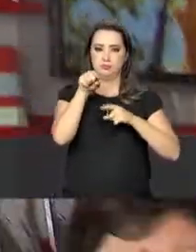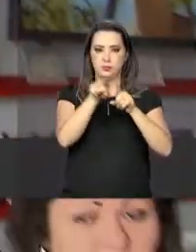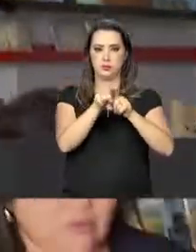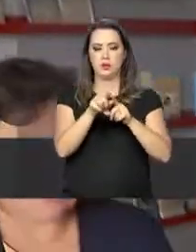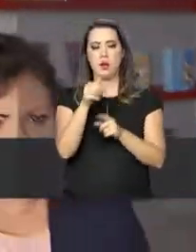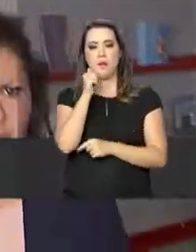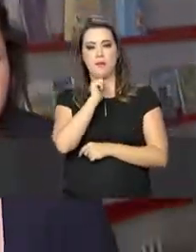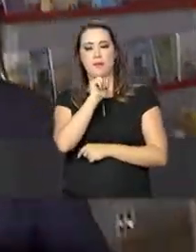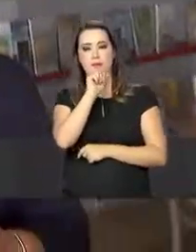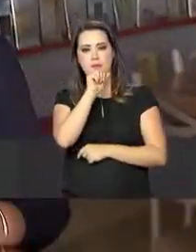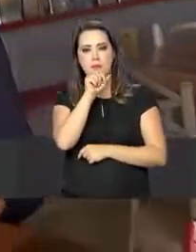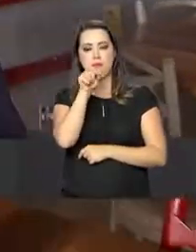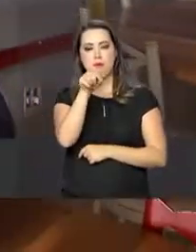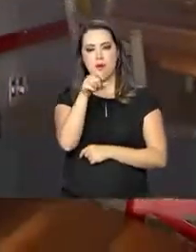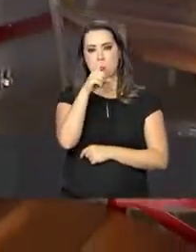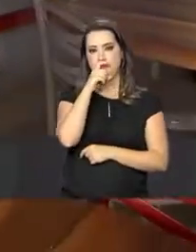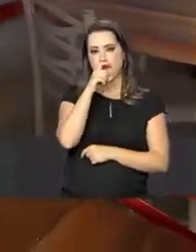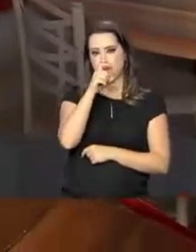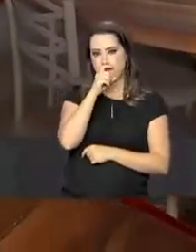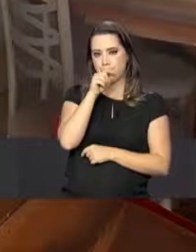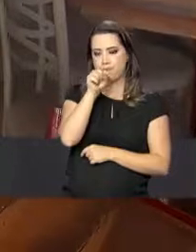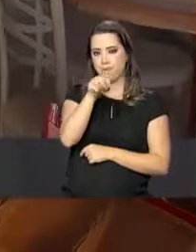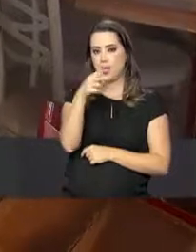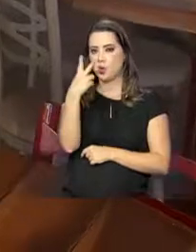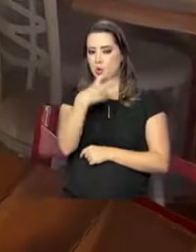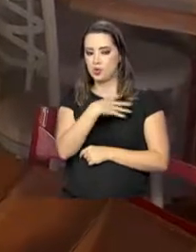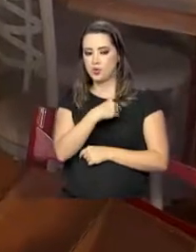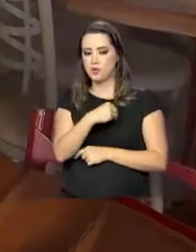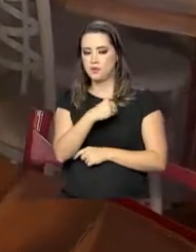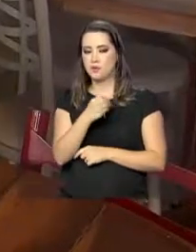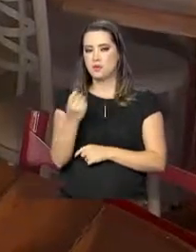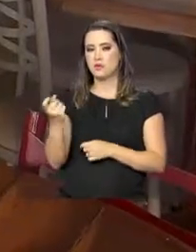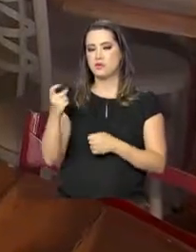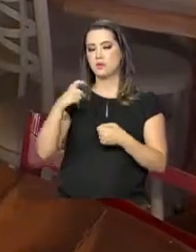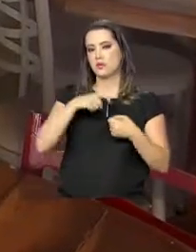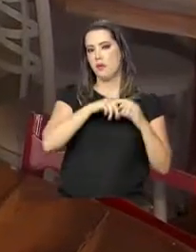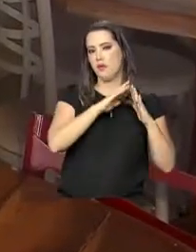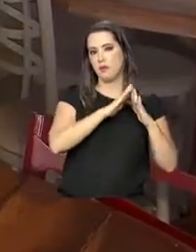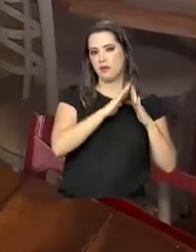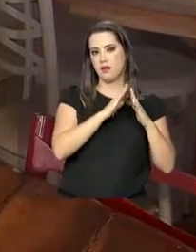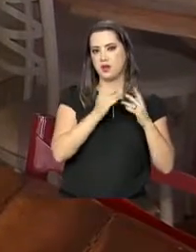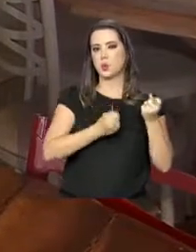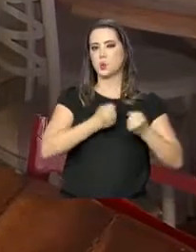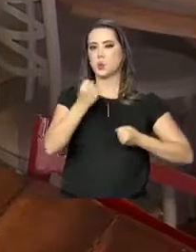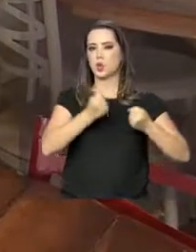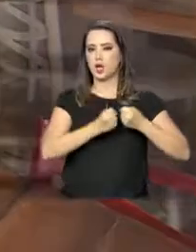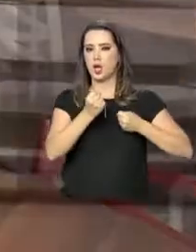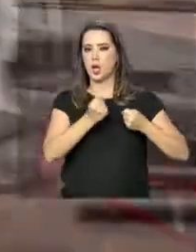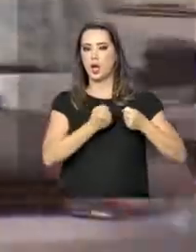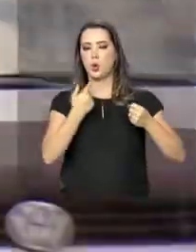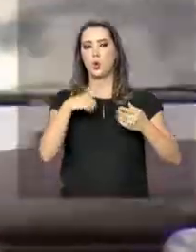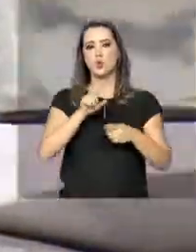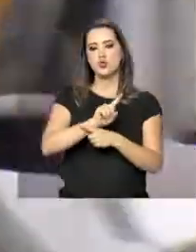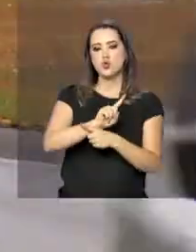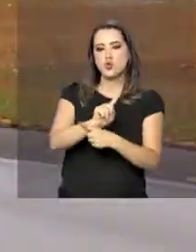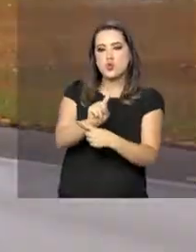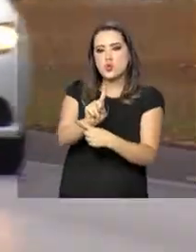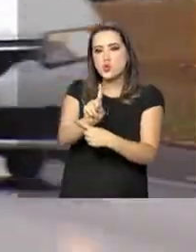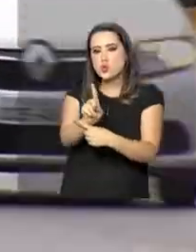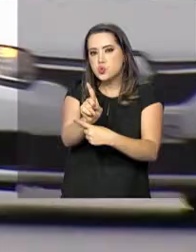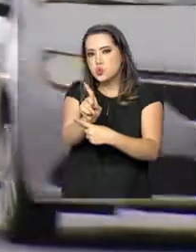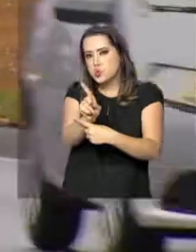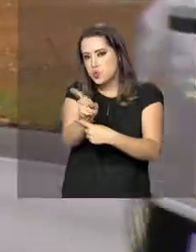voltavam da igreja quando um carro em alta velocidade, dirigido por um motorista de 19 anos, recém